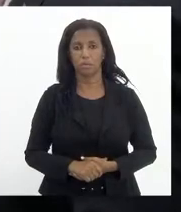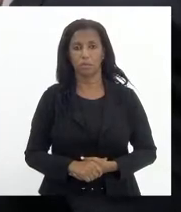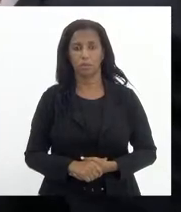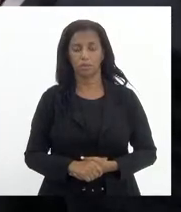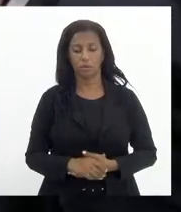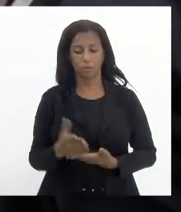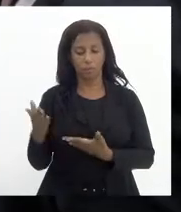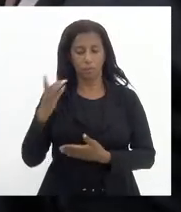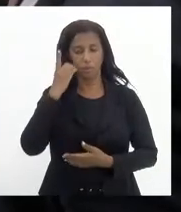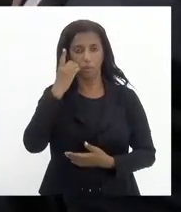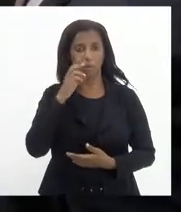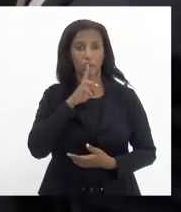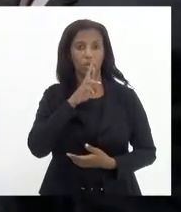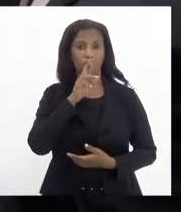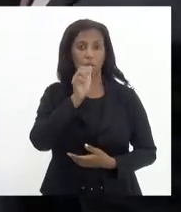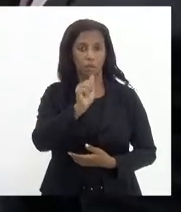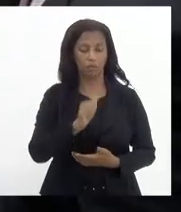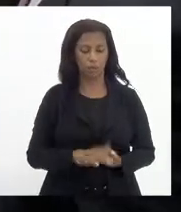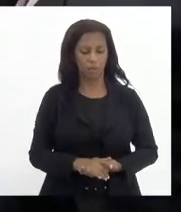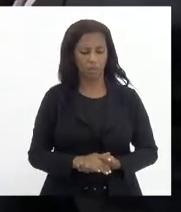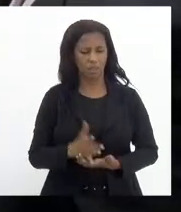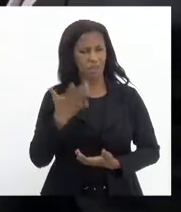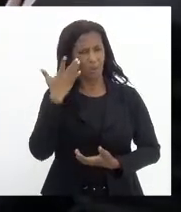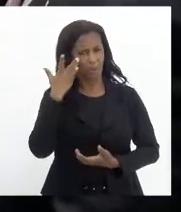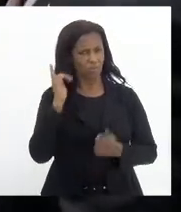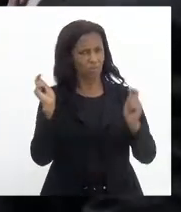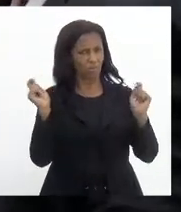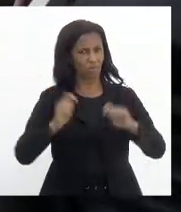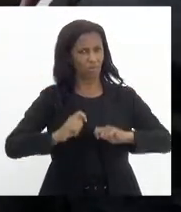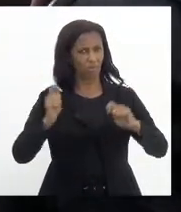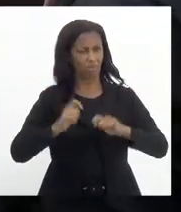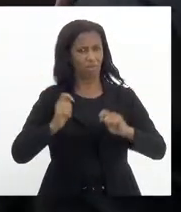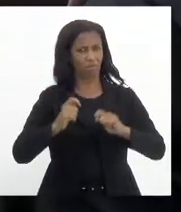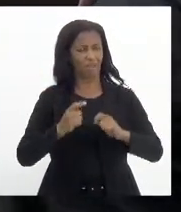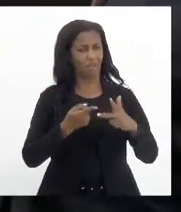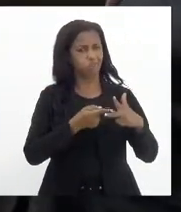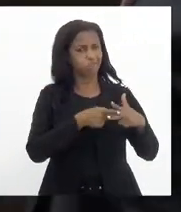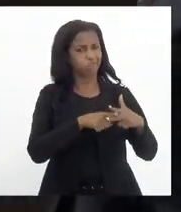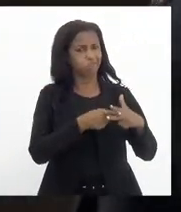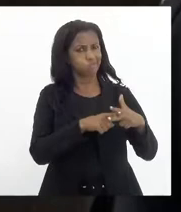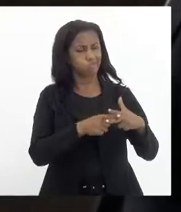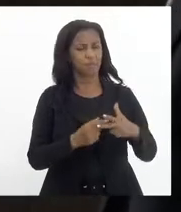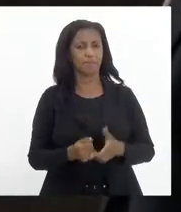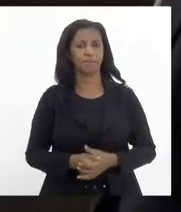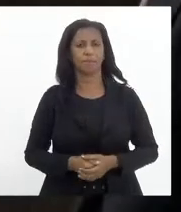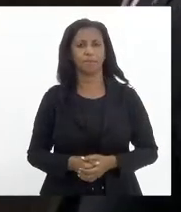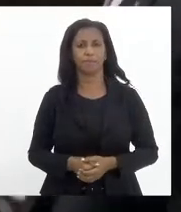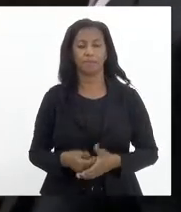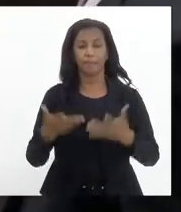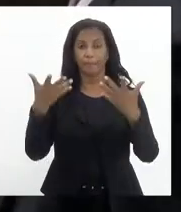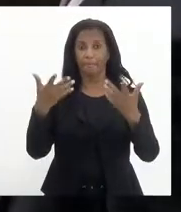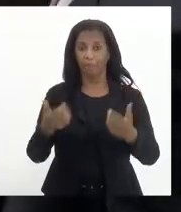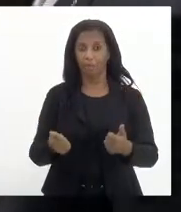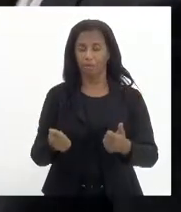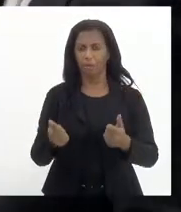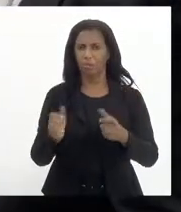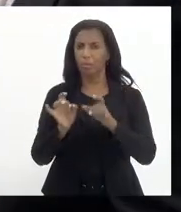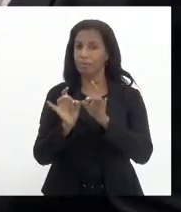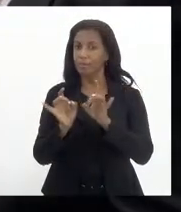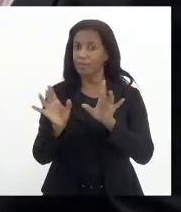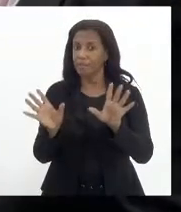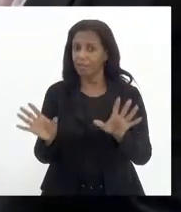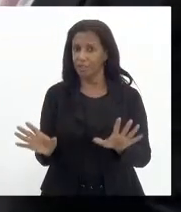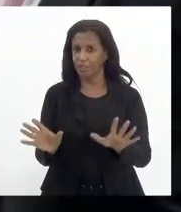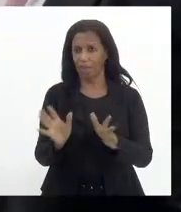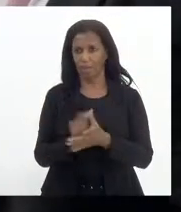colocada pelo deputado Rodrigo Munim, que eu acho que encontra um ajuste. Vamos deixar as coisas... Olha,